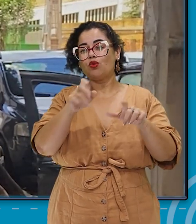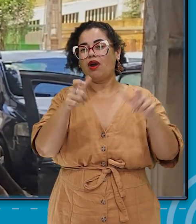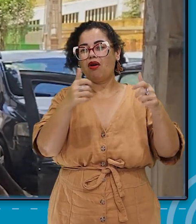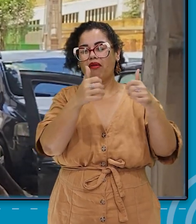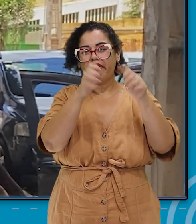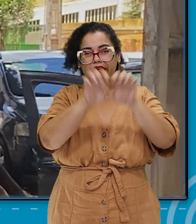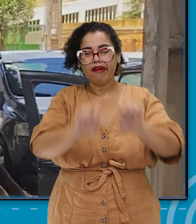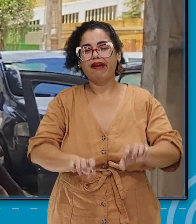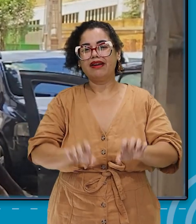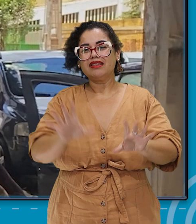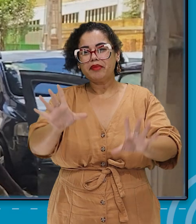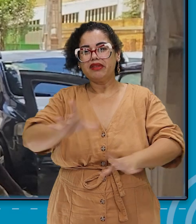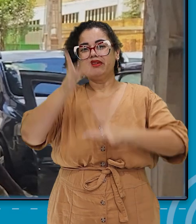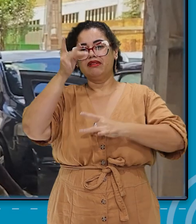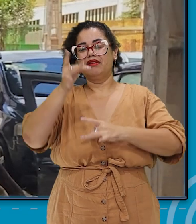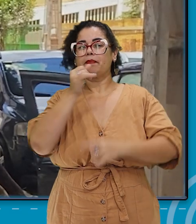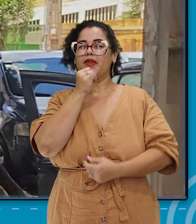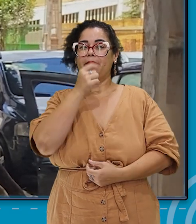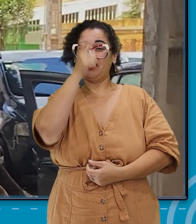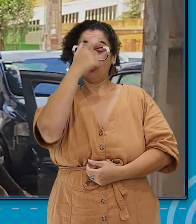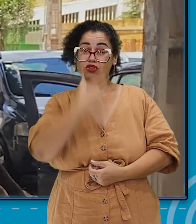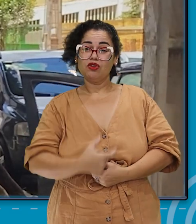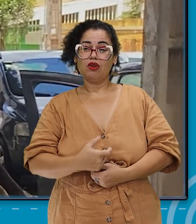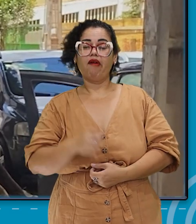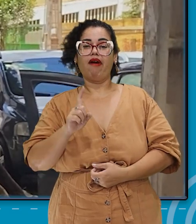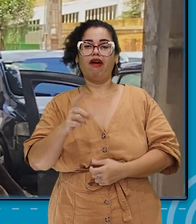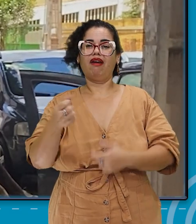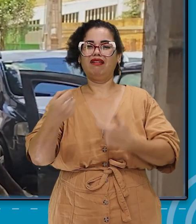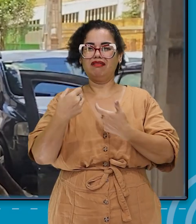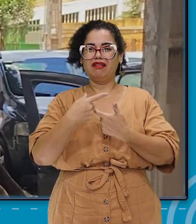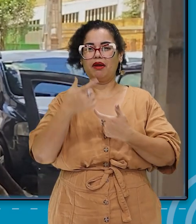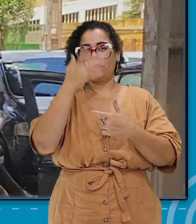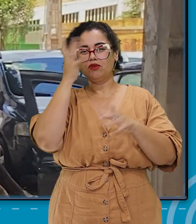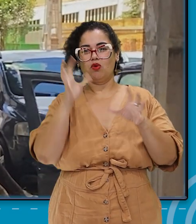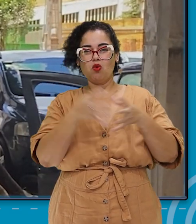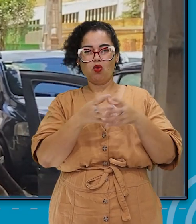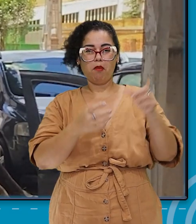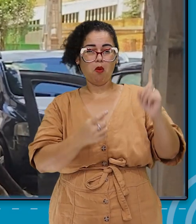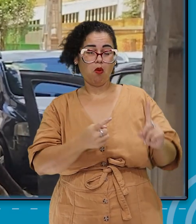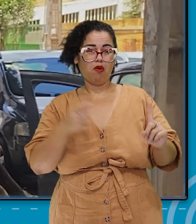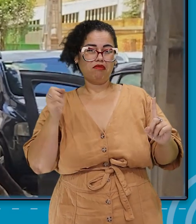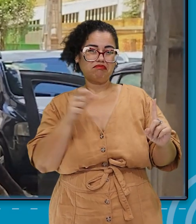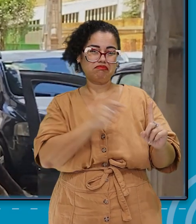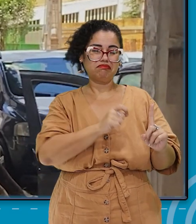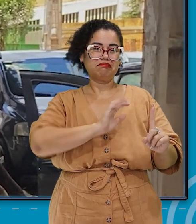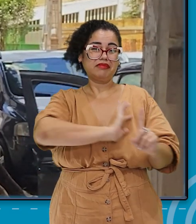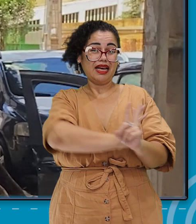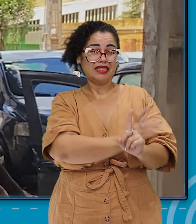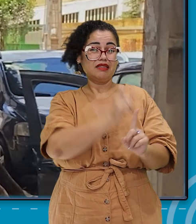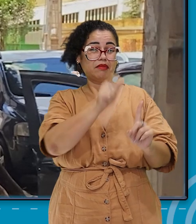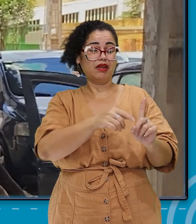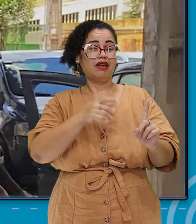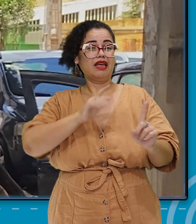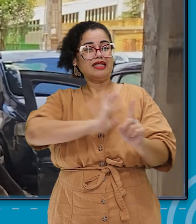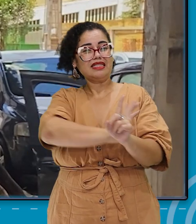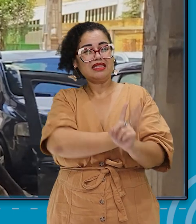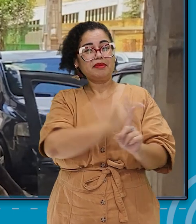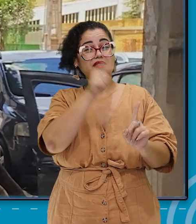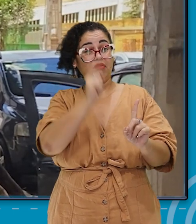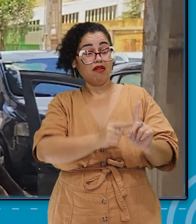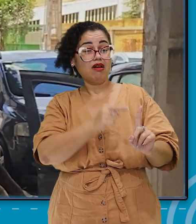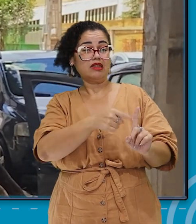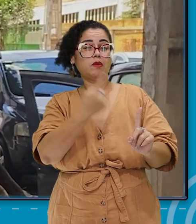individual, que é aquele que é praticado pelas pessoas, no seu coletivo, na sua individualidade, por meio da discriminação